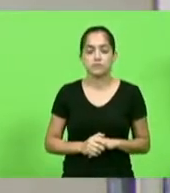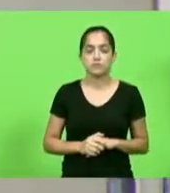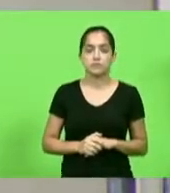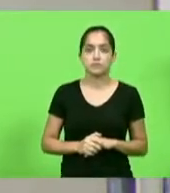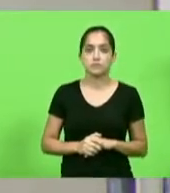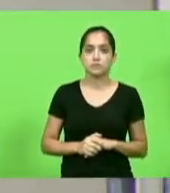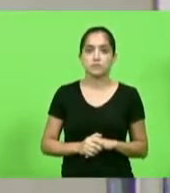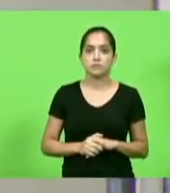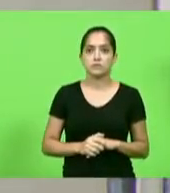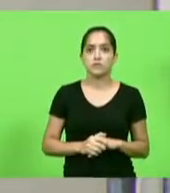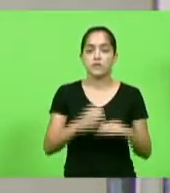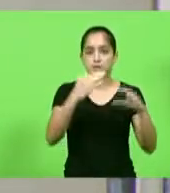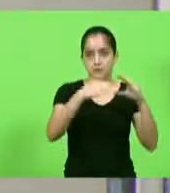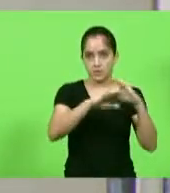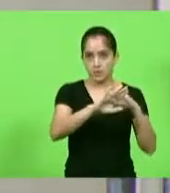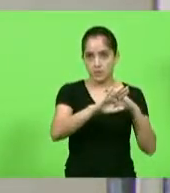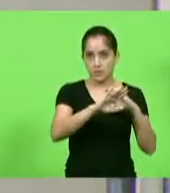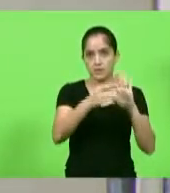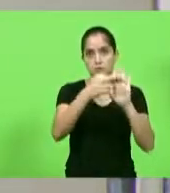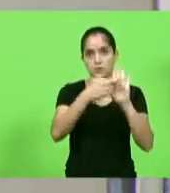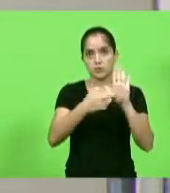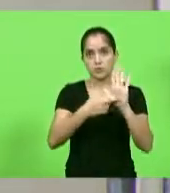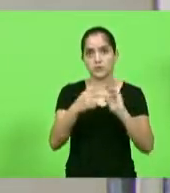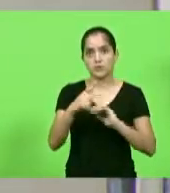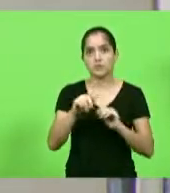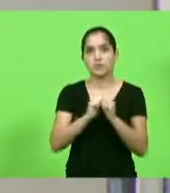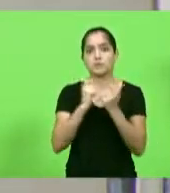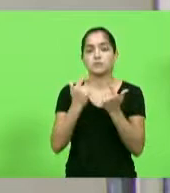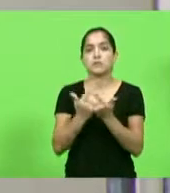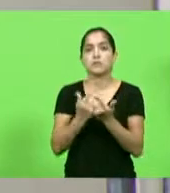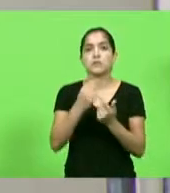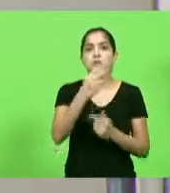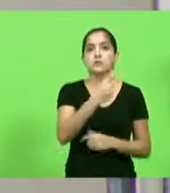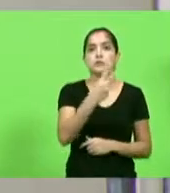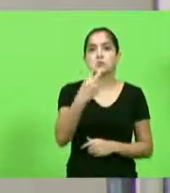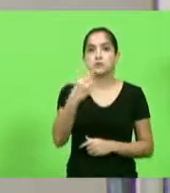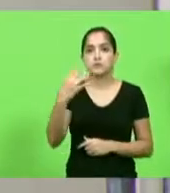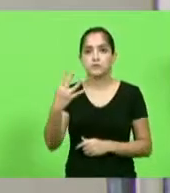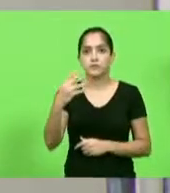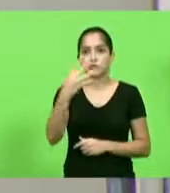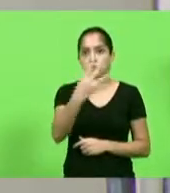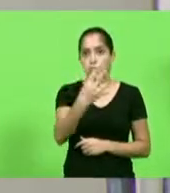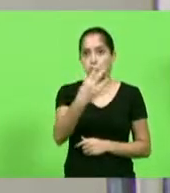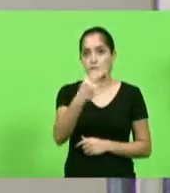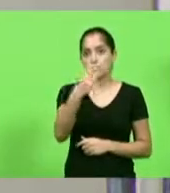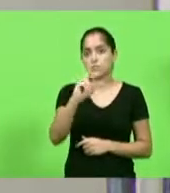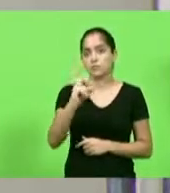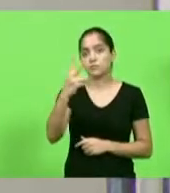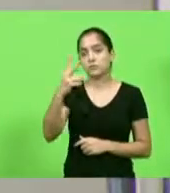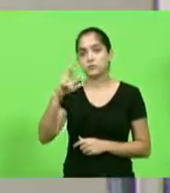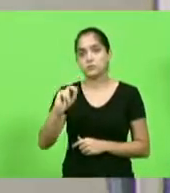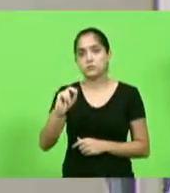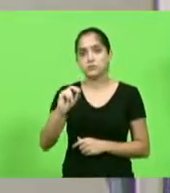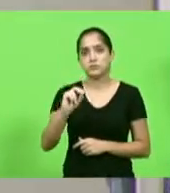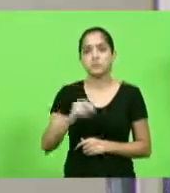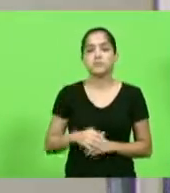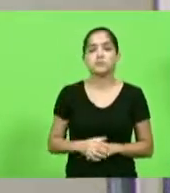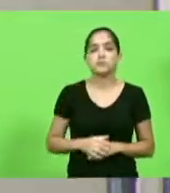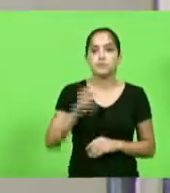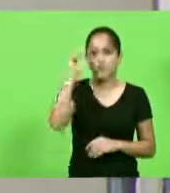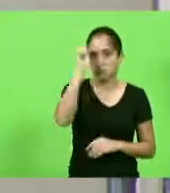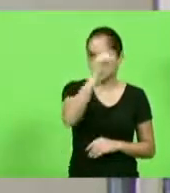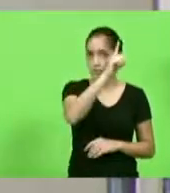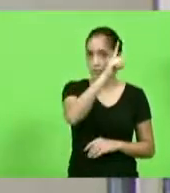terá seu encaminhamento conforme o regimento interno. Projeto de lei 224.4 de 2020, autor do deputado Altair Silva.